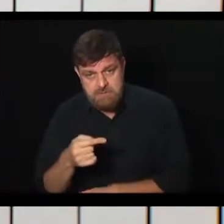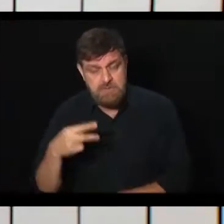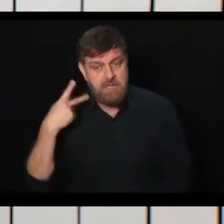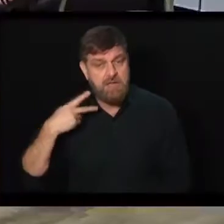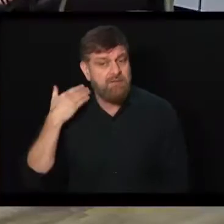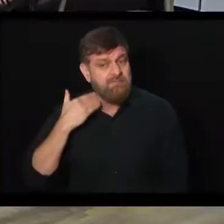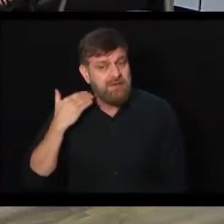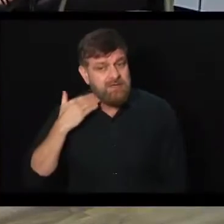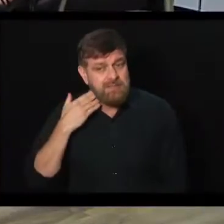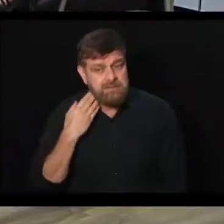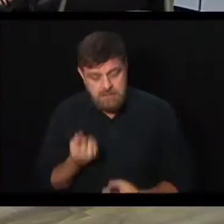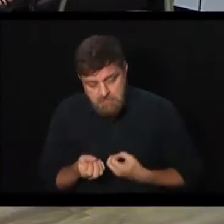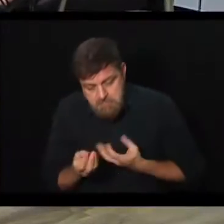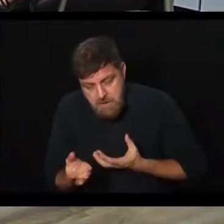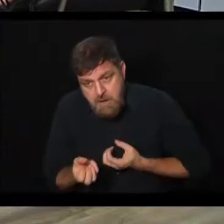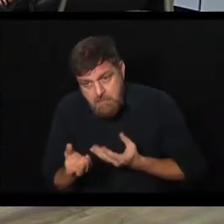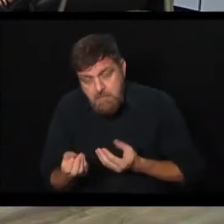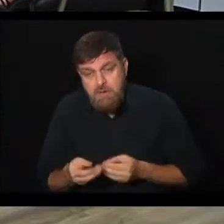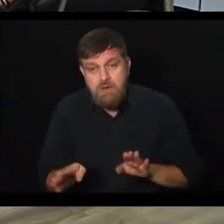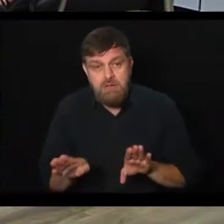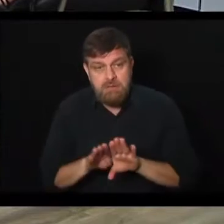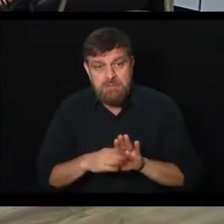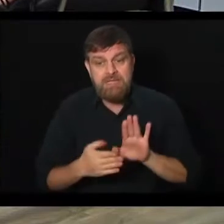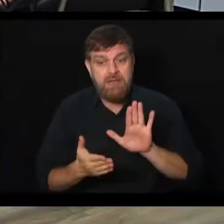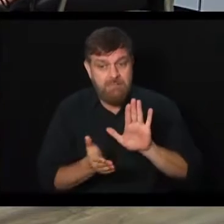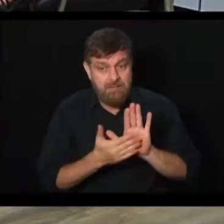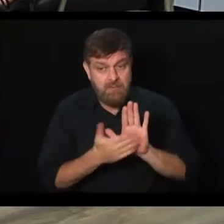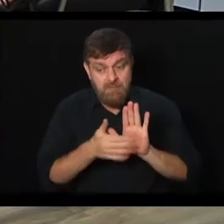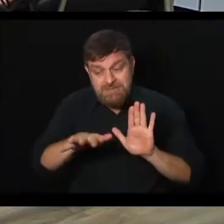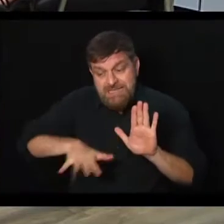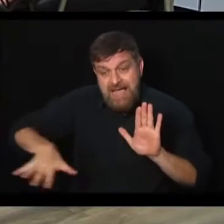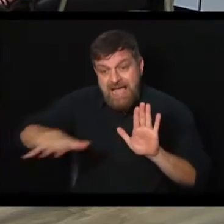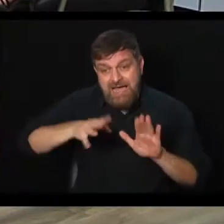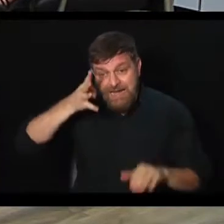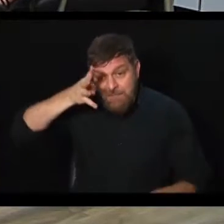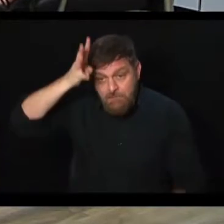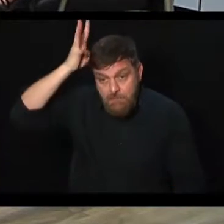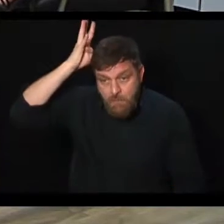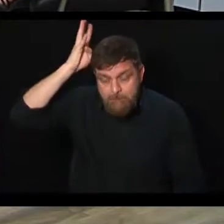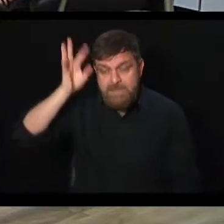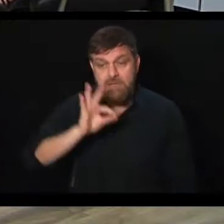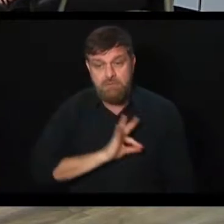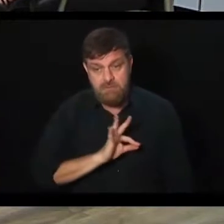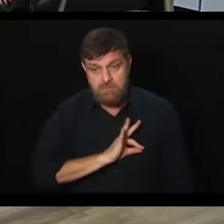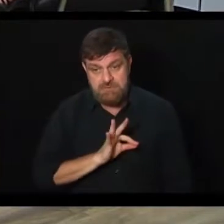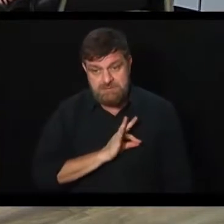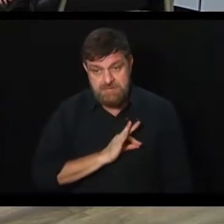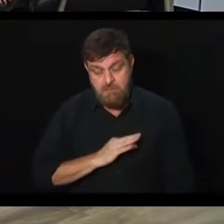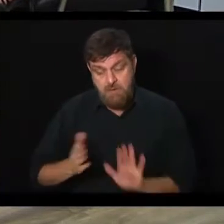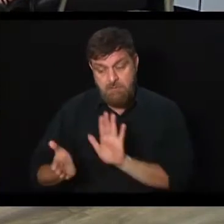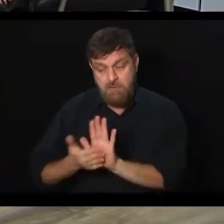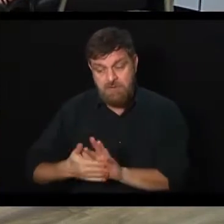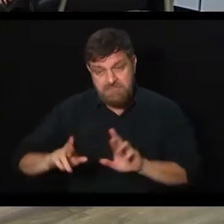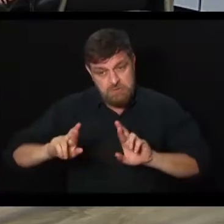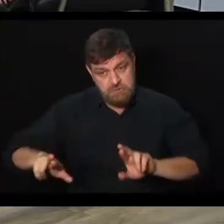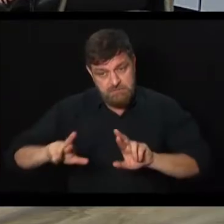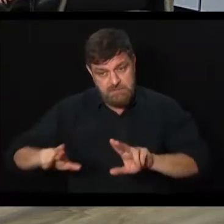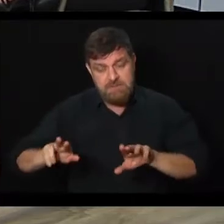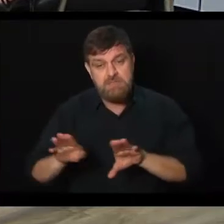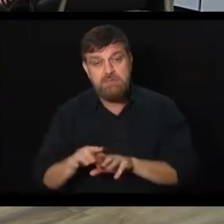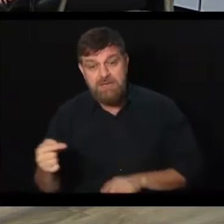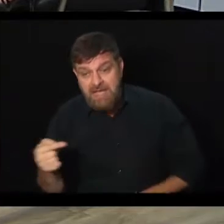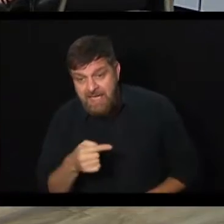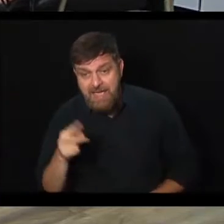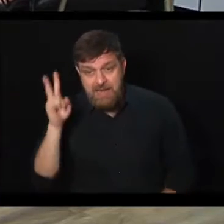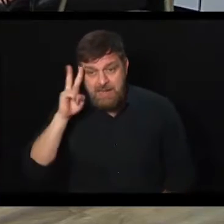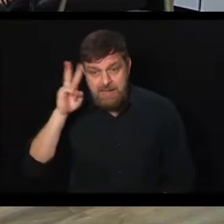colocou que há uma proposta paralela para os bombeiros, para os policiais e também mencionou a questão do